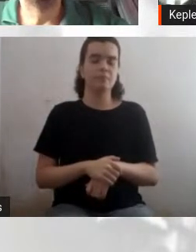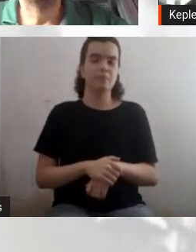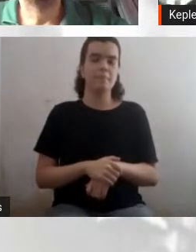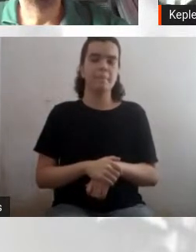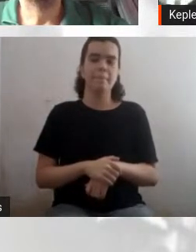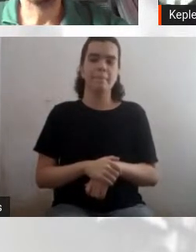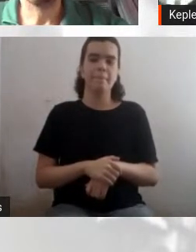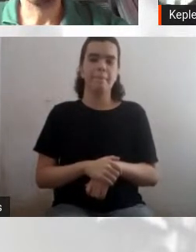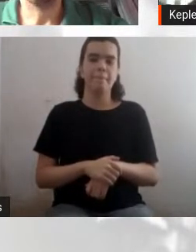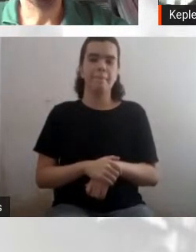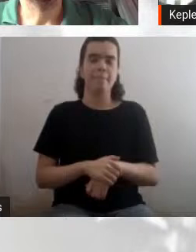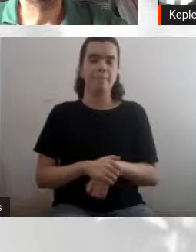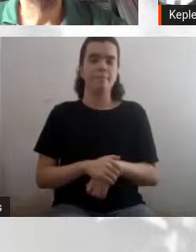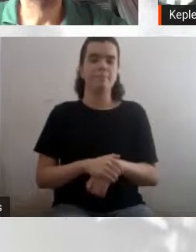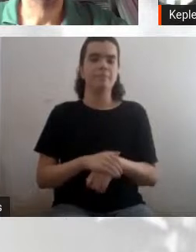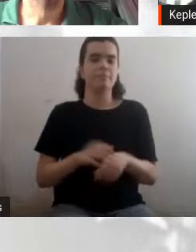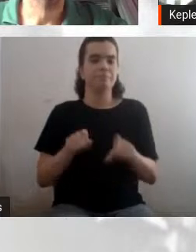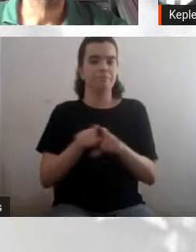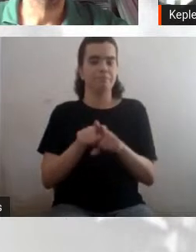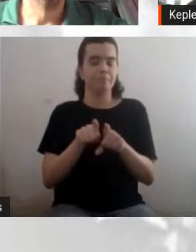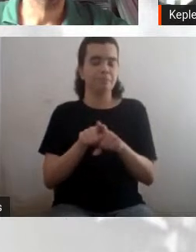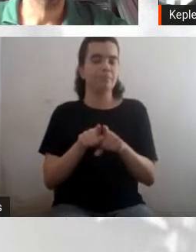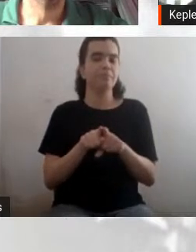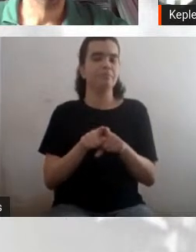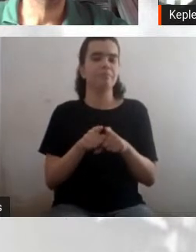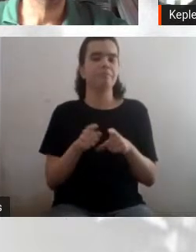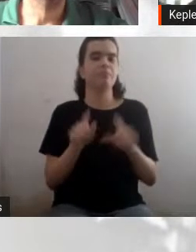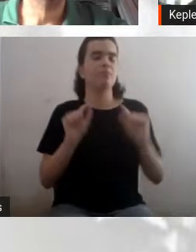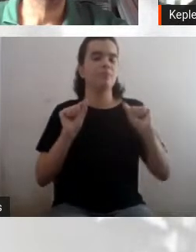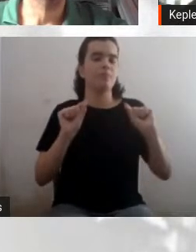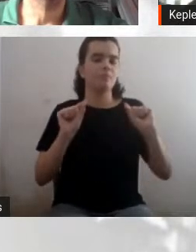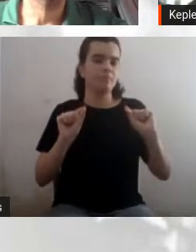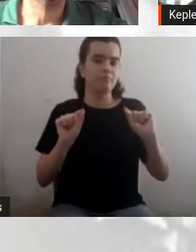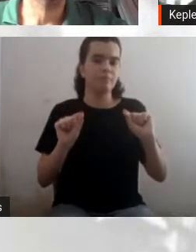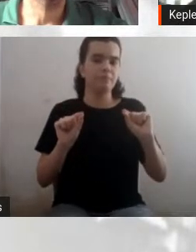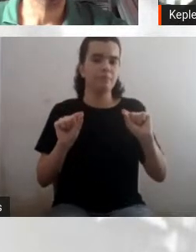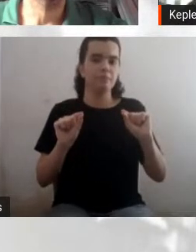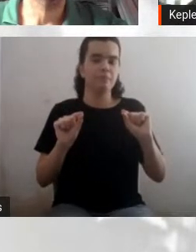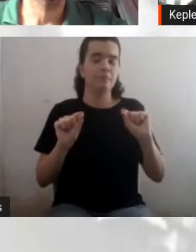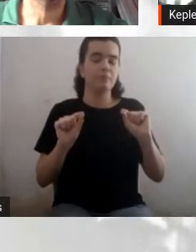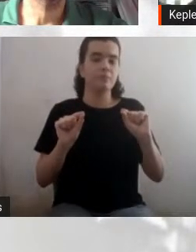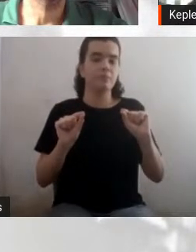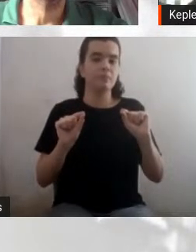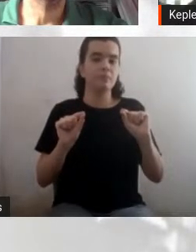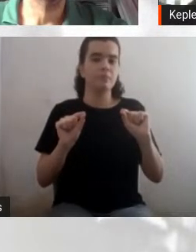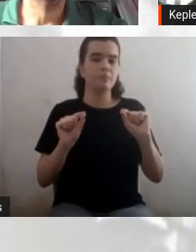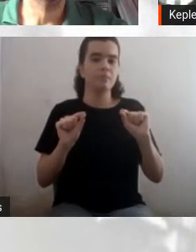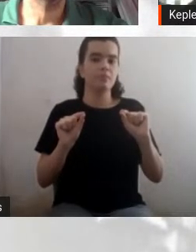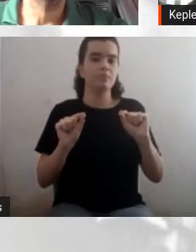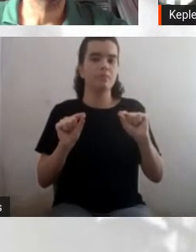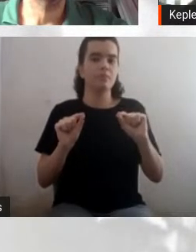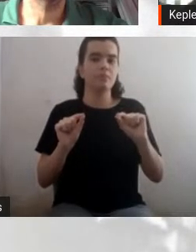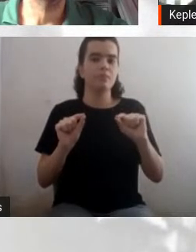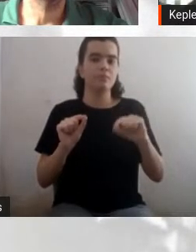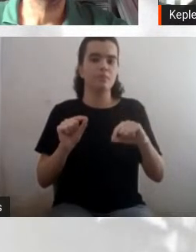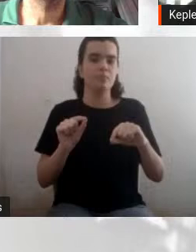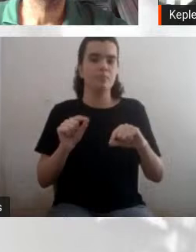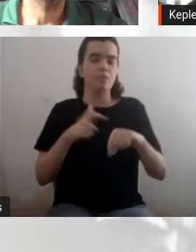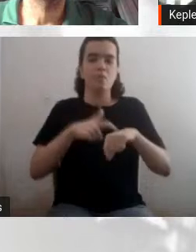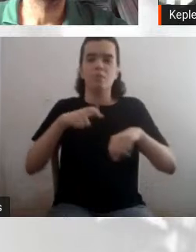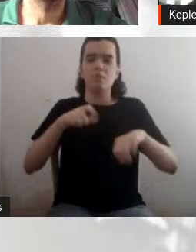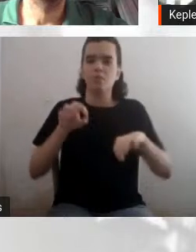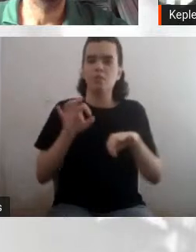Depois que você observa, observa, conclui o que que enriqueceu, como